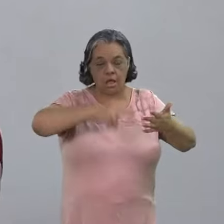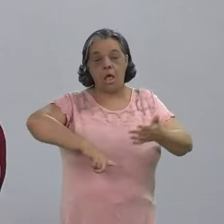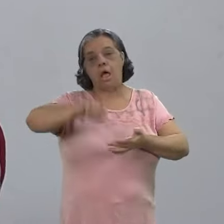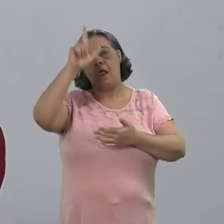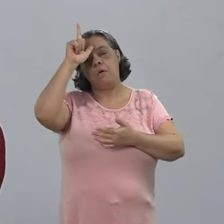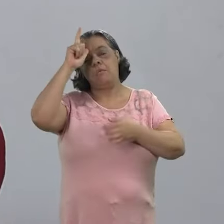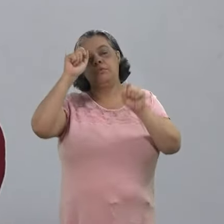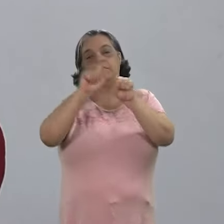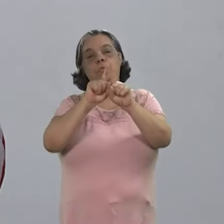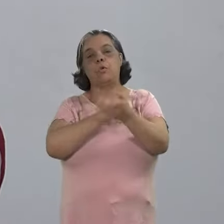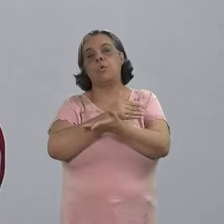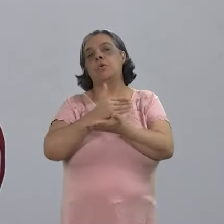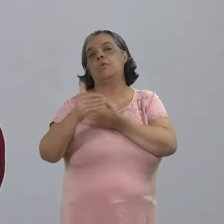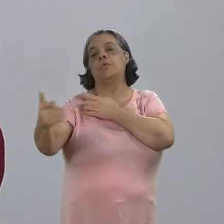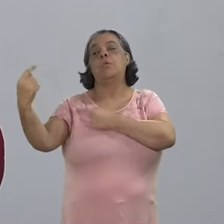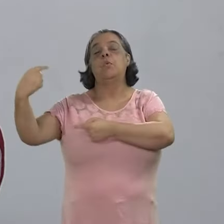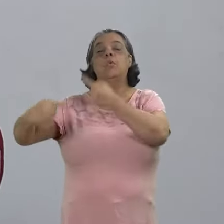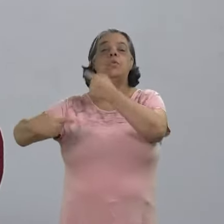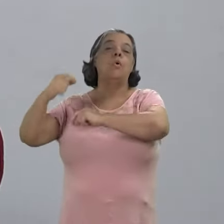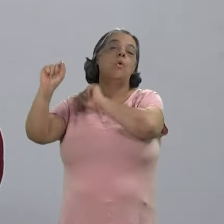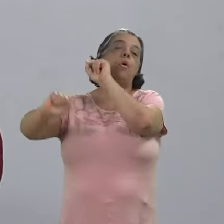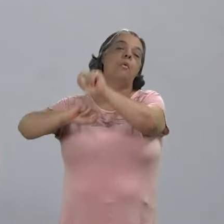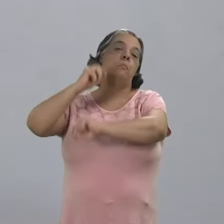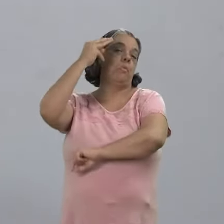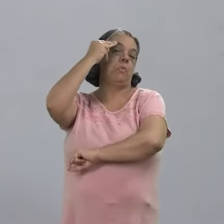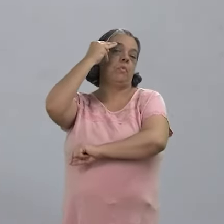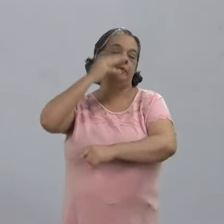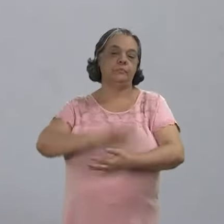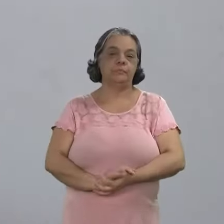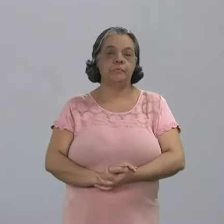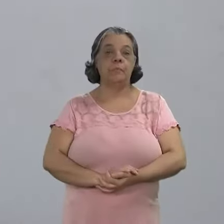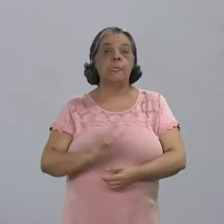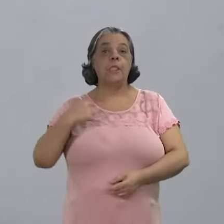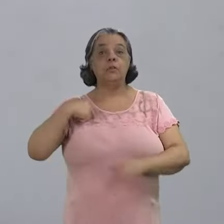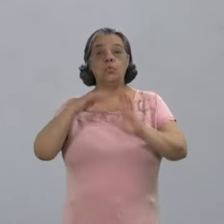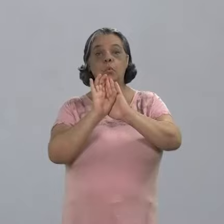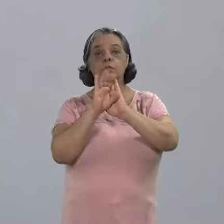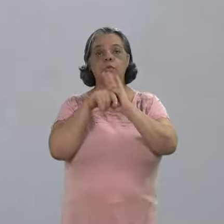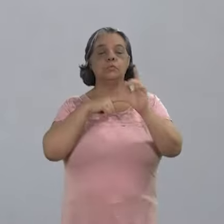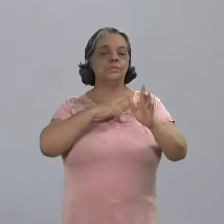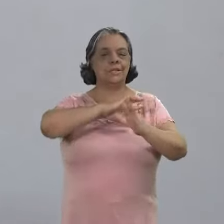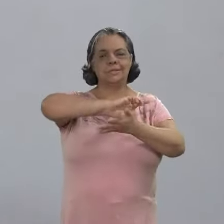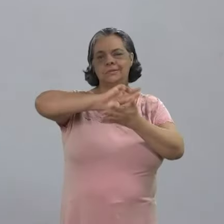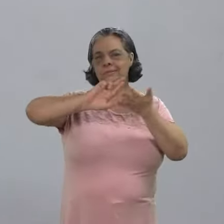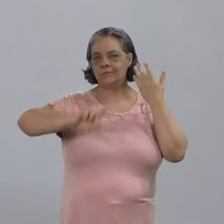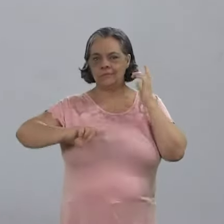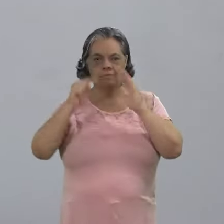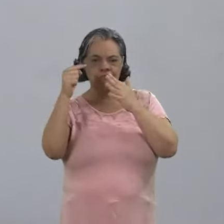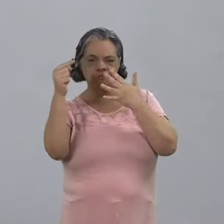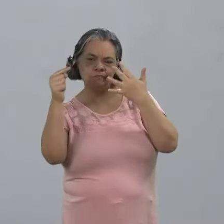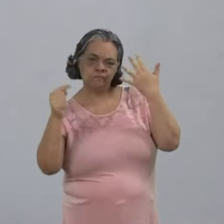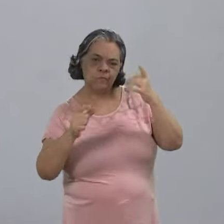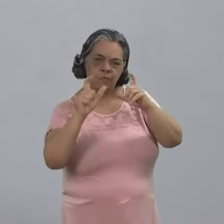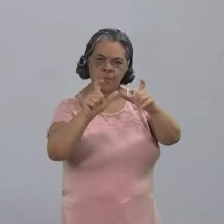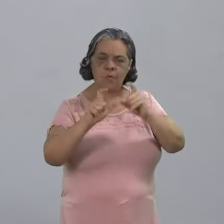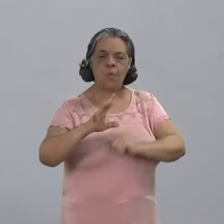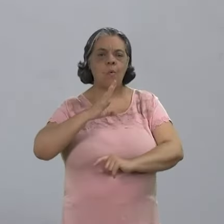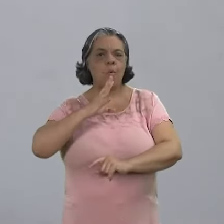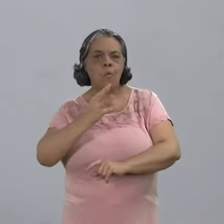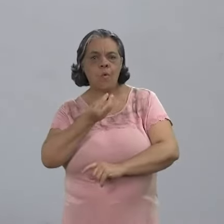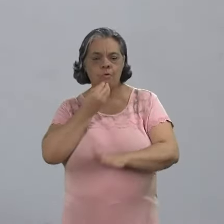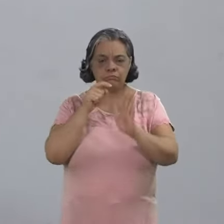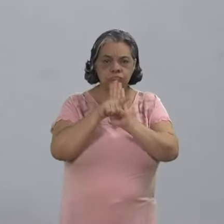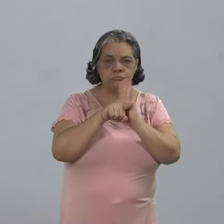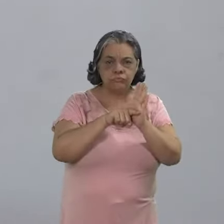Bertolt Precht, que iniciamos aqui o nosso diálogo sobre memória. Esse conceito tem diversas definições a depender do